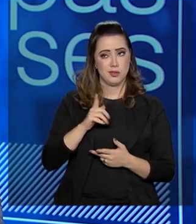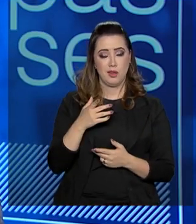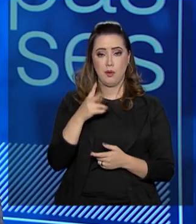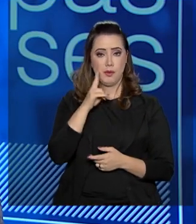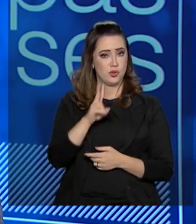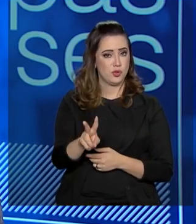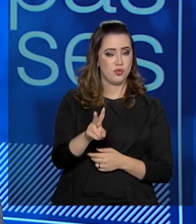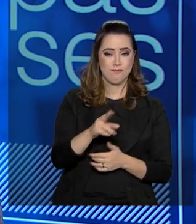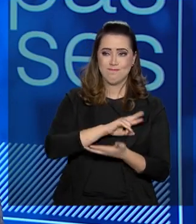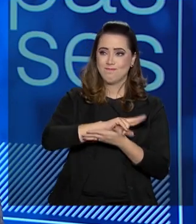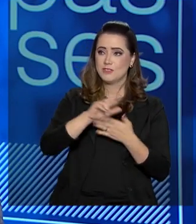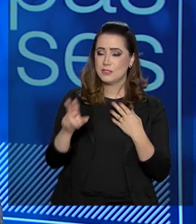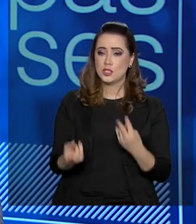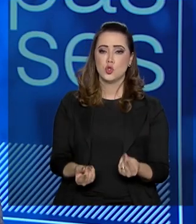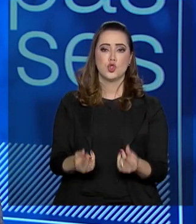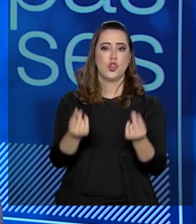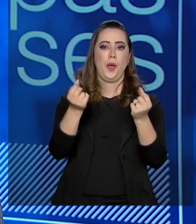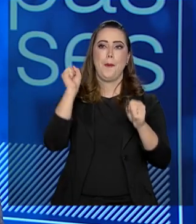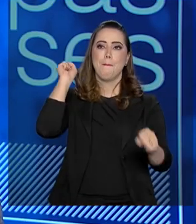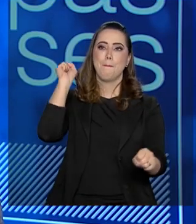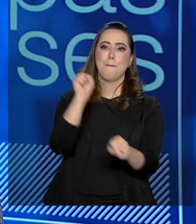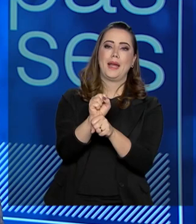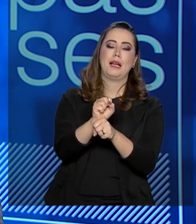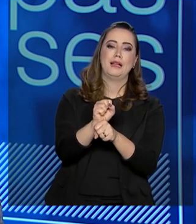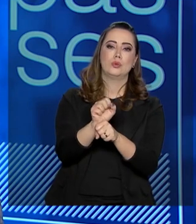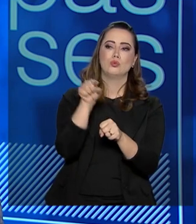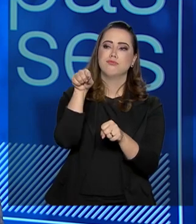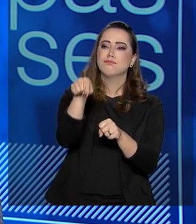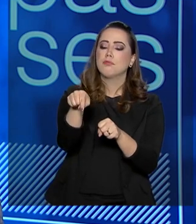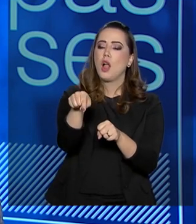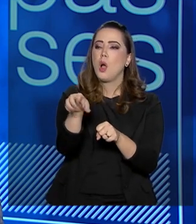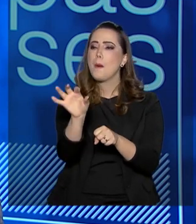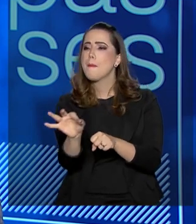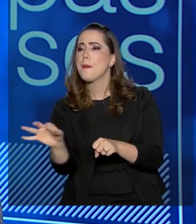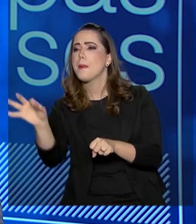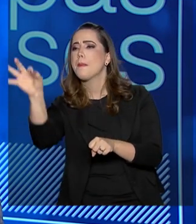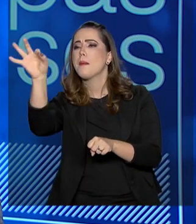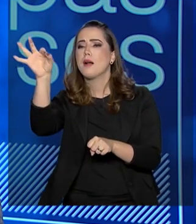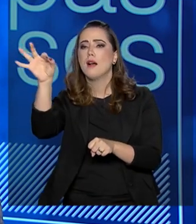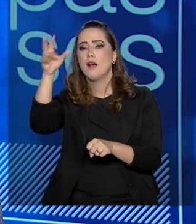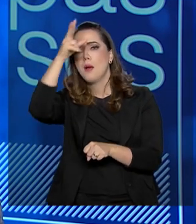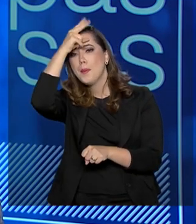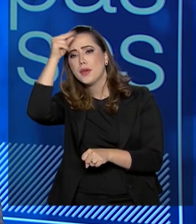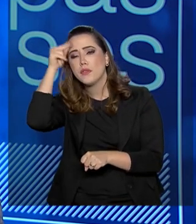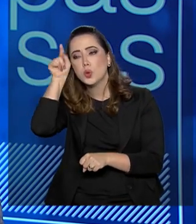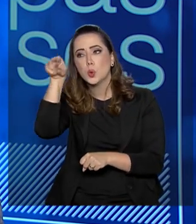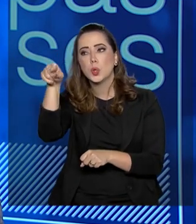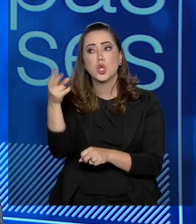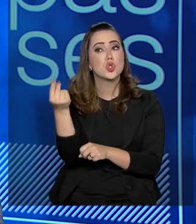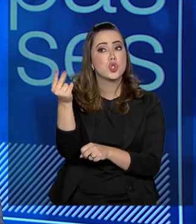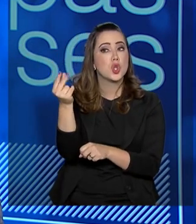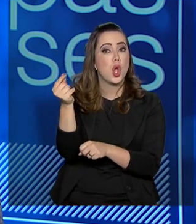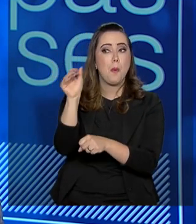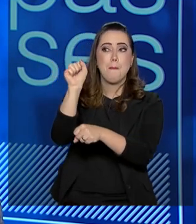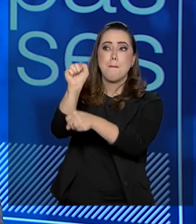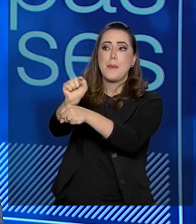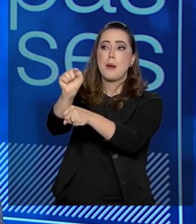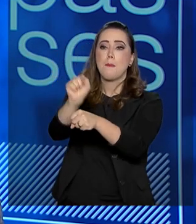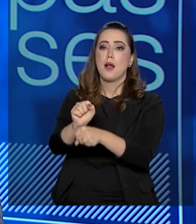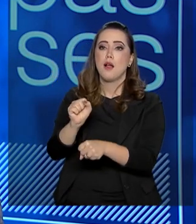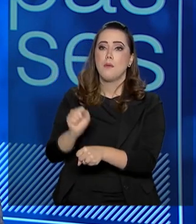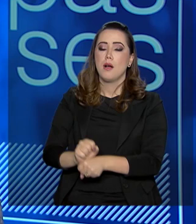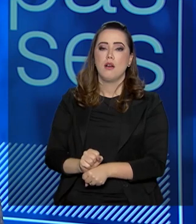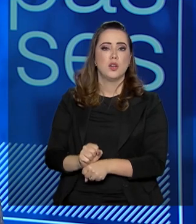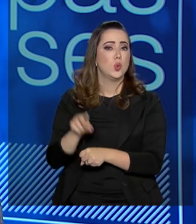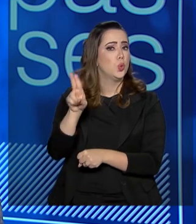grande quantidade de recursos paralisados na conta bancária das prefeituras. As prefeituras não utilizam o